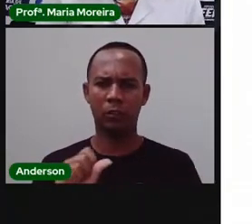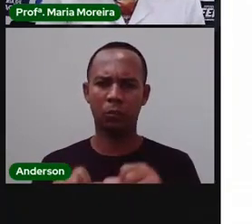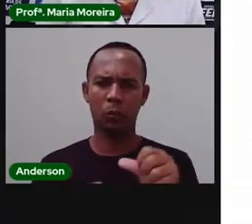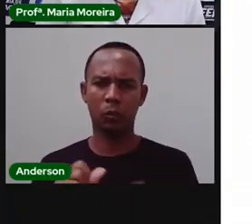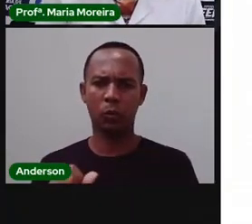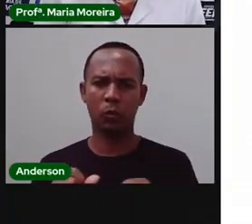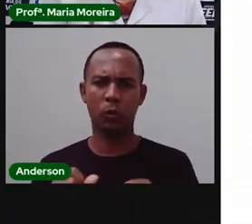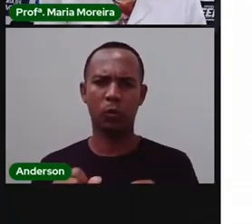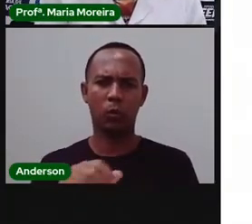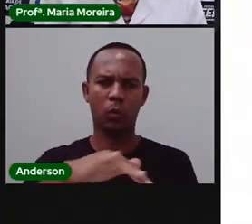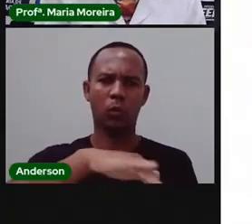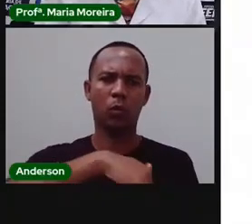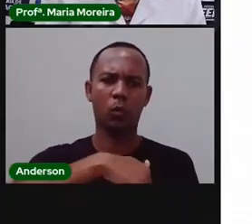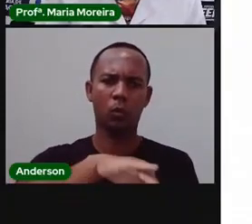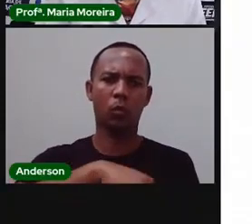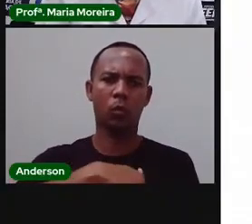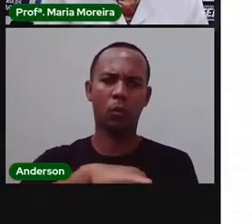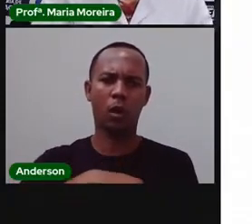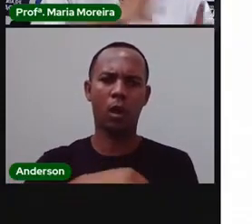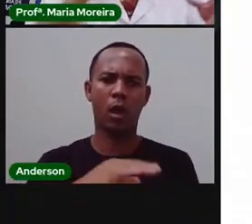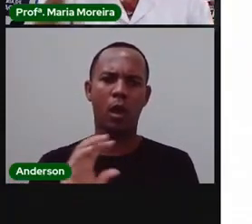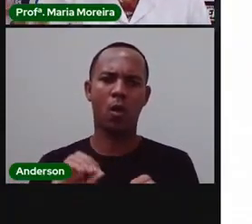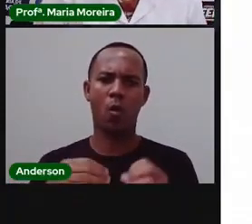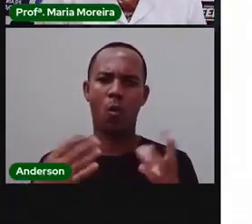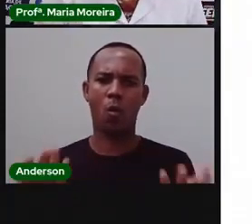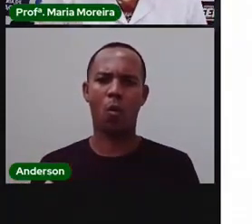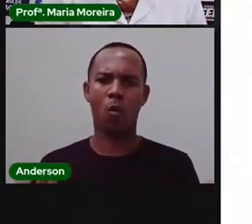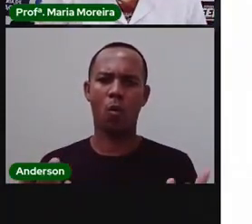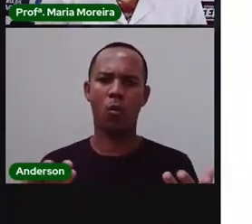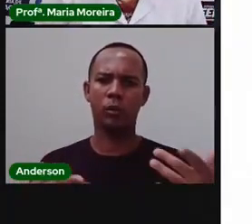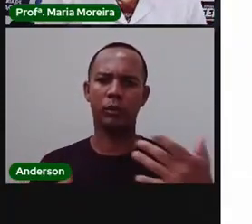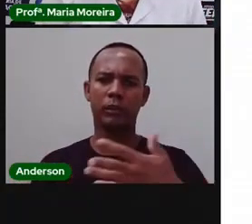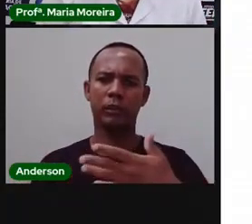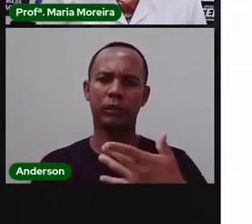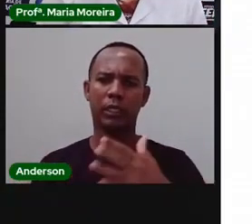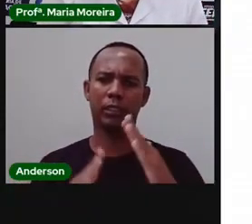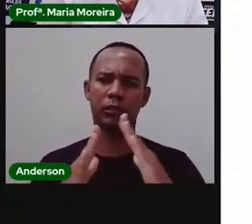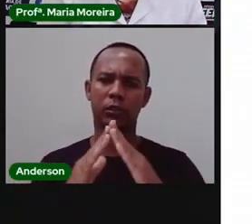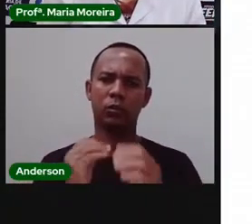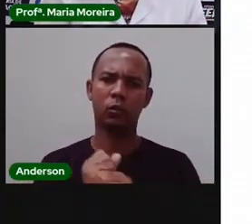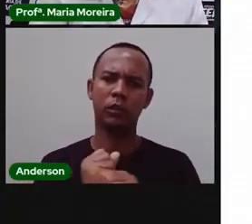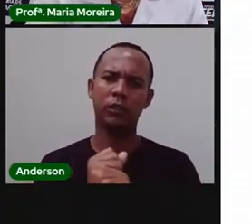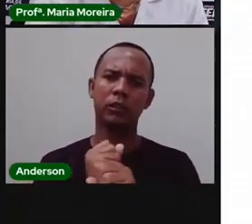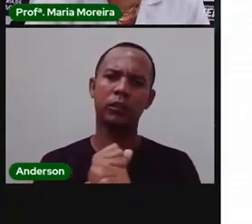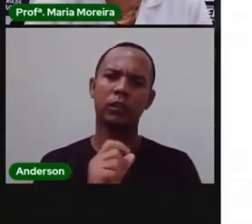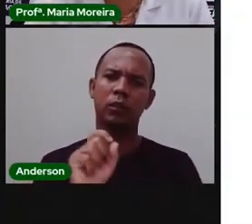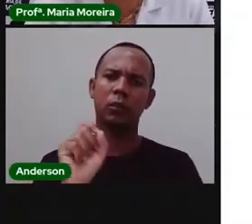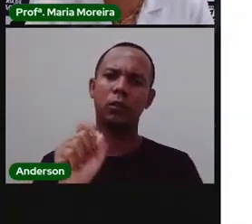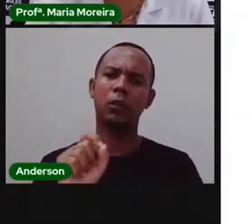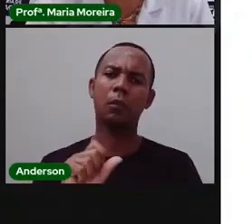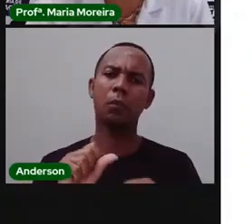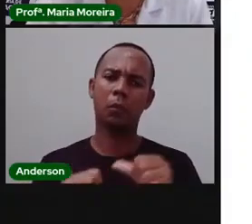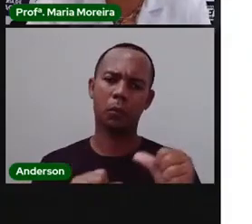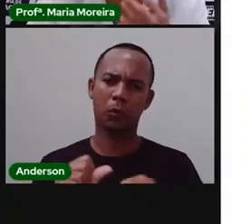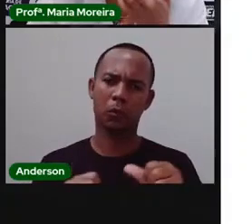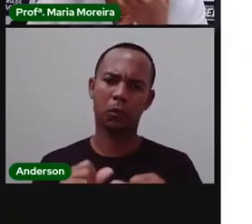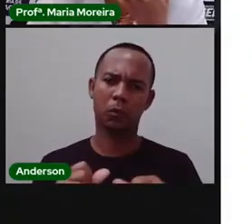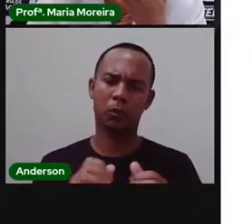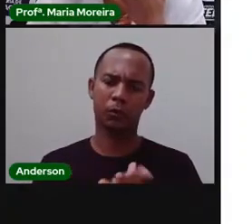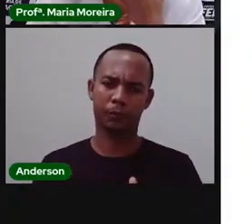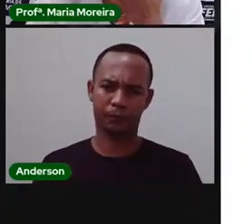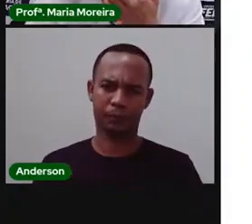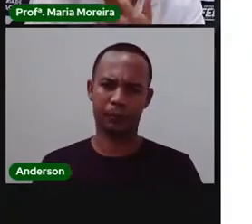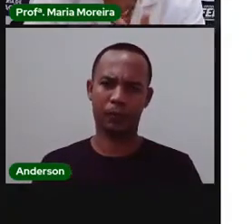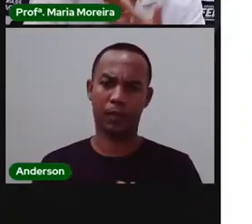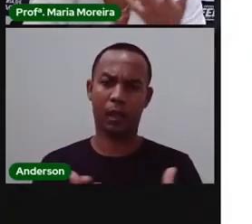rua Mudou A estrutura Das Construções O que que mudou? Certo? Então o que que a Proquei